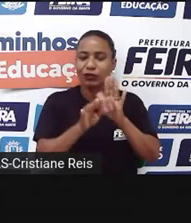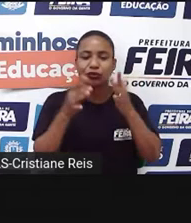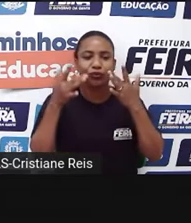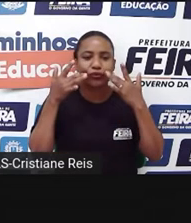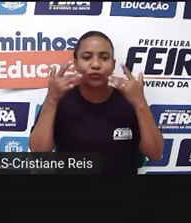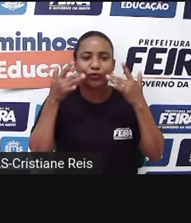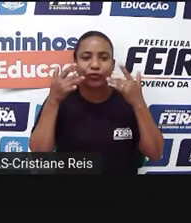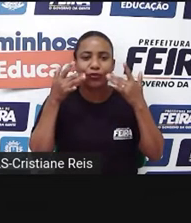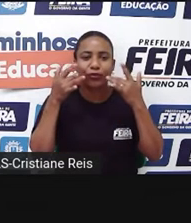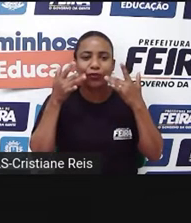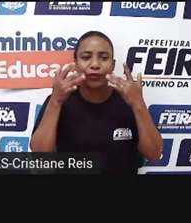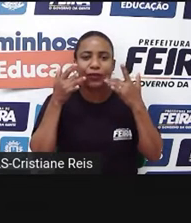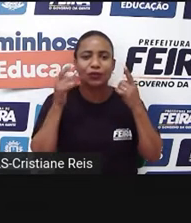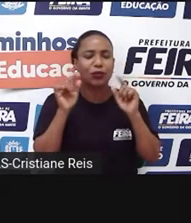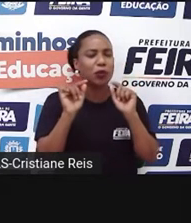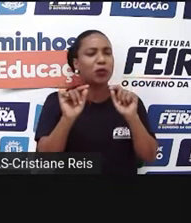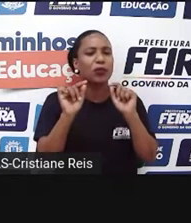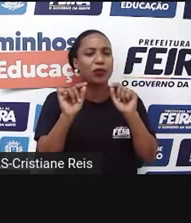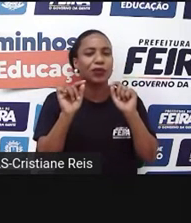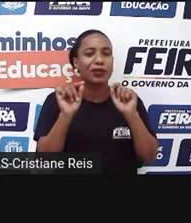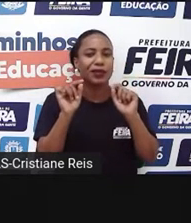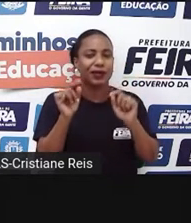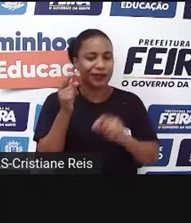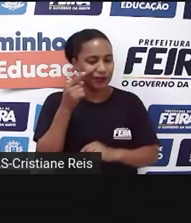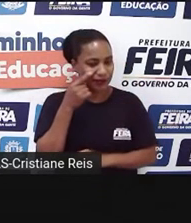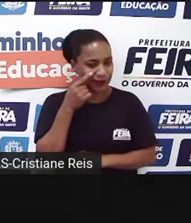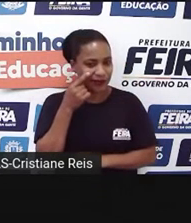verdade? O que é um texto dramático? Vamos entender.